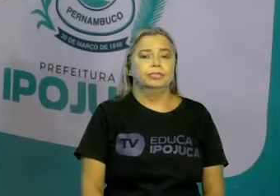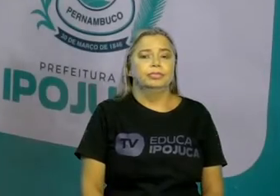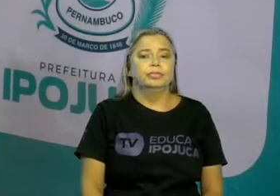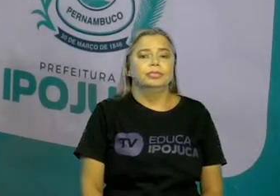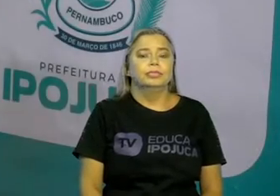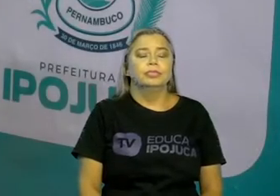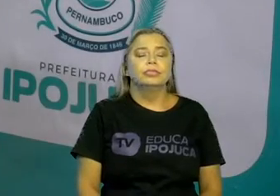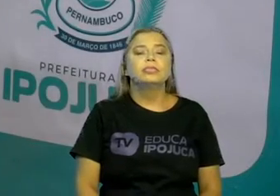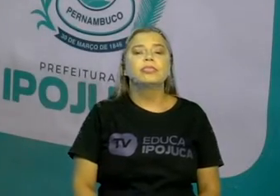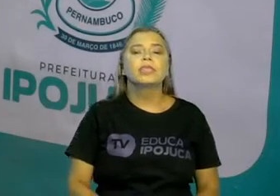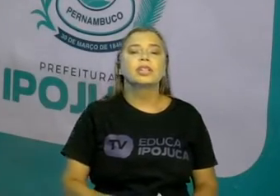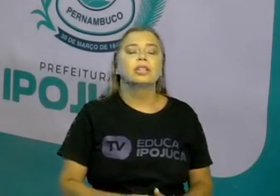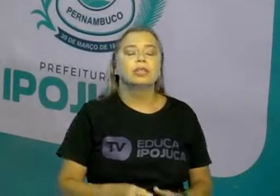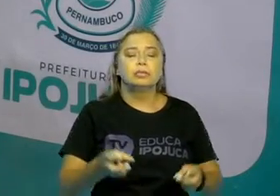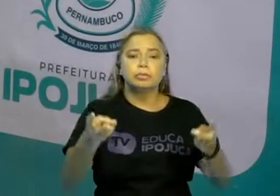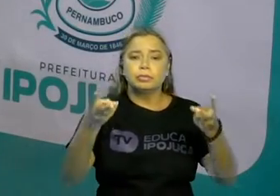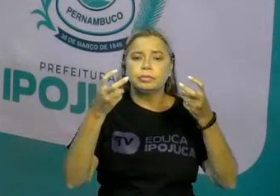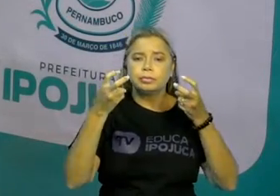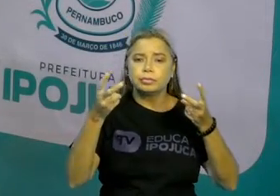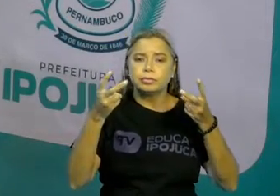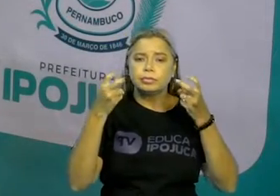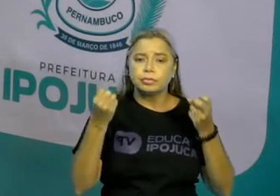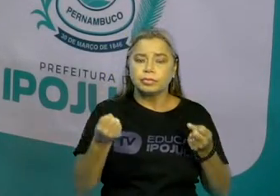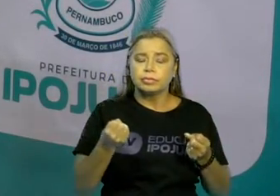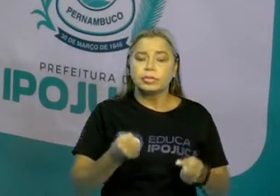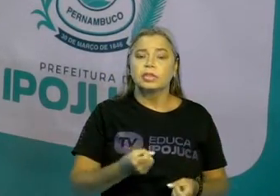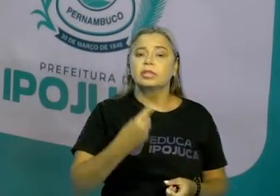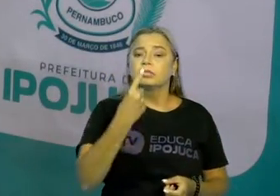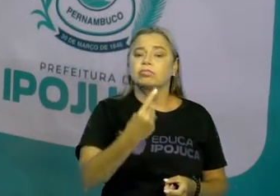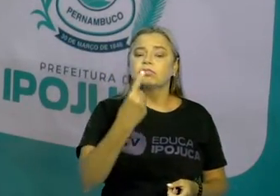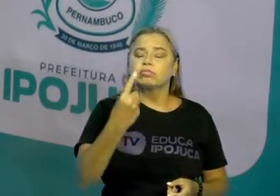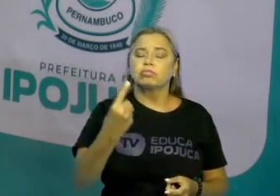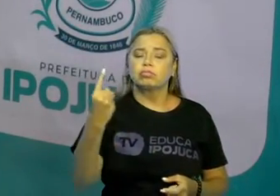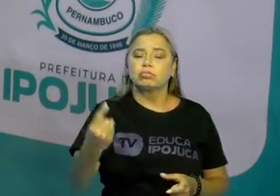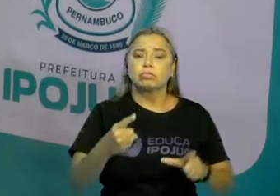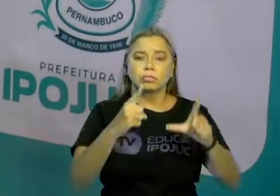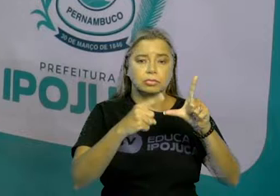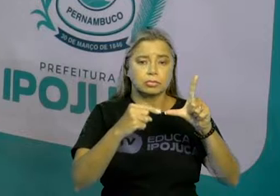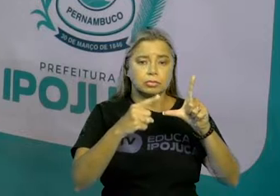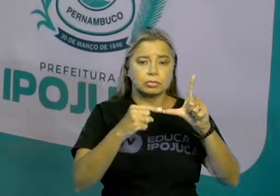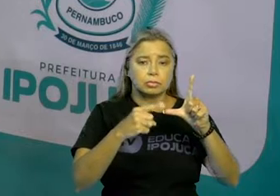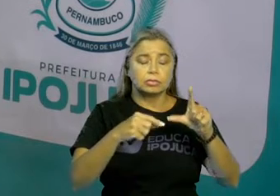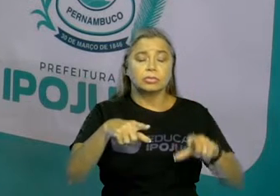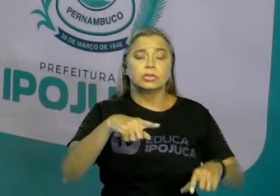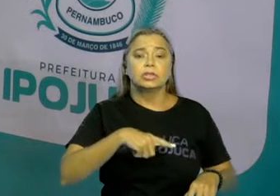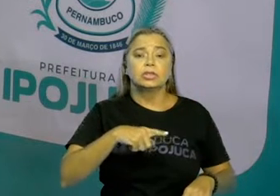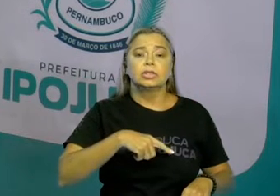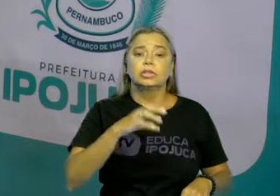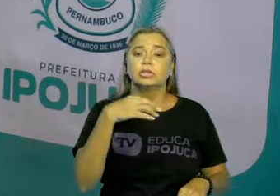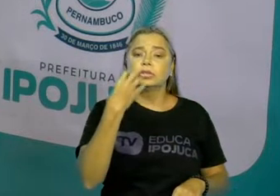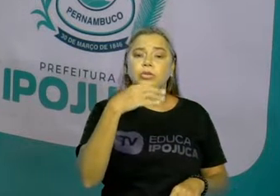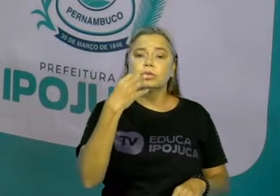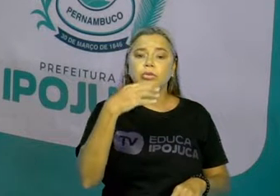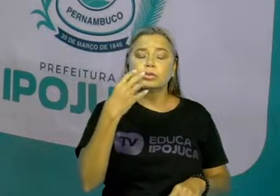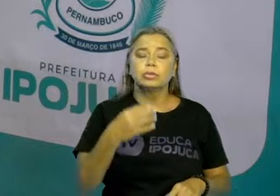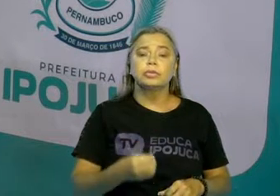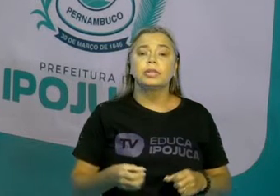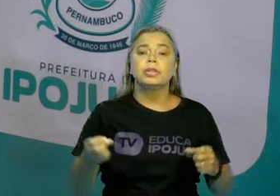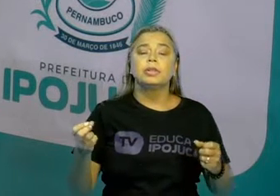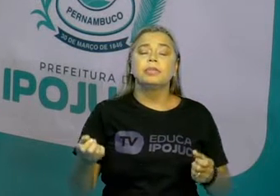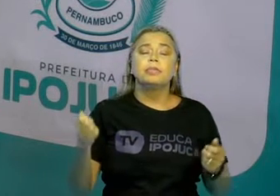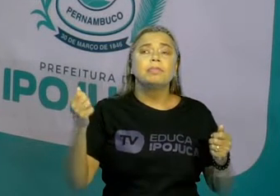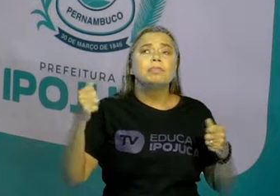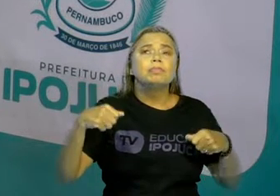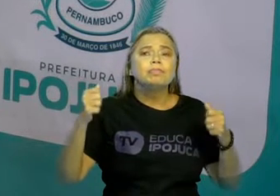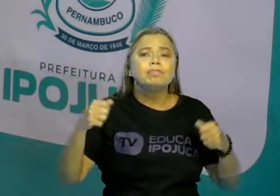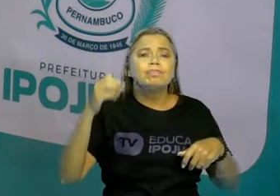Para a gente perceber que realmente cada letra tem seu som, a gente tem que observar a pronúncia, que